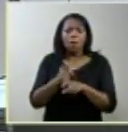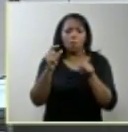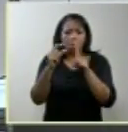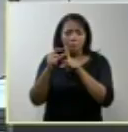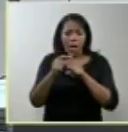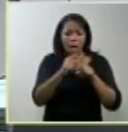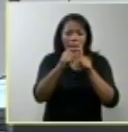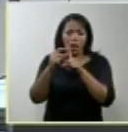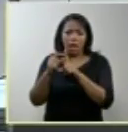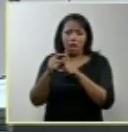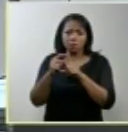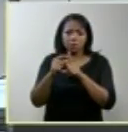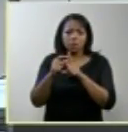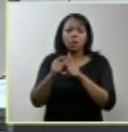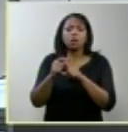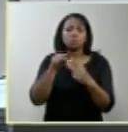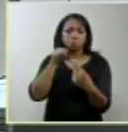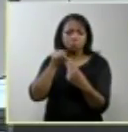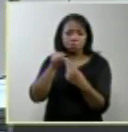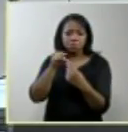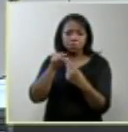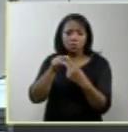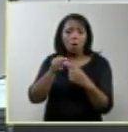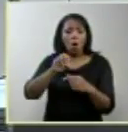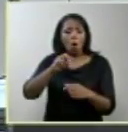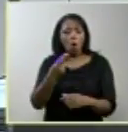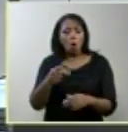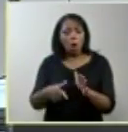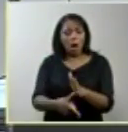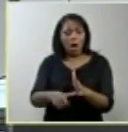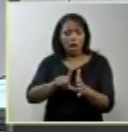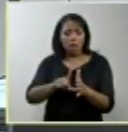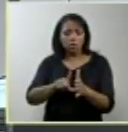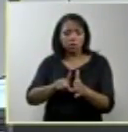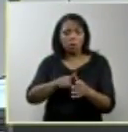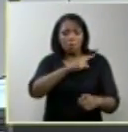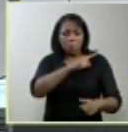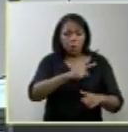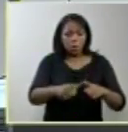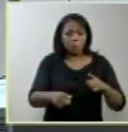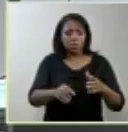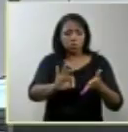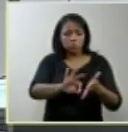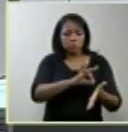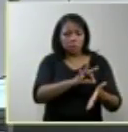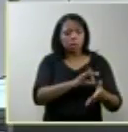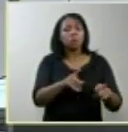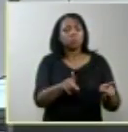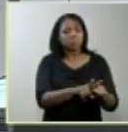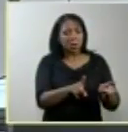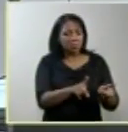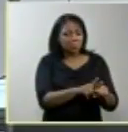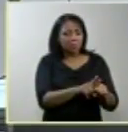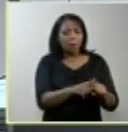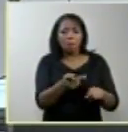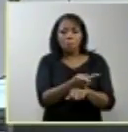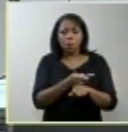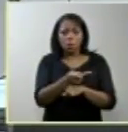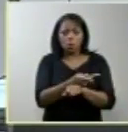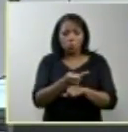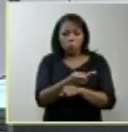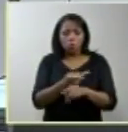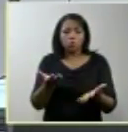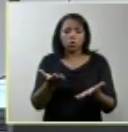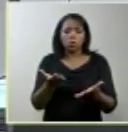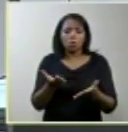em 2004 pouco antes da cassação da liminar o Conselho Federal de Medicina propôs a categoria médica de